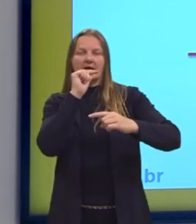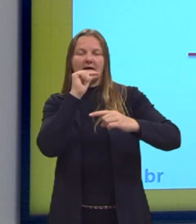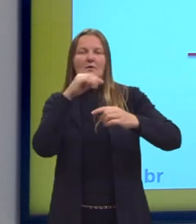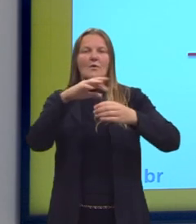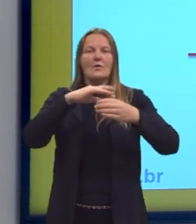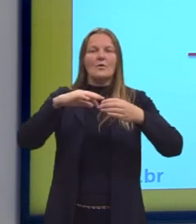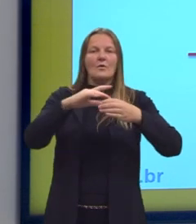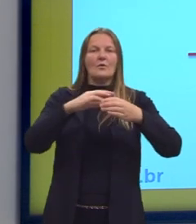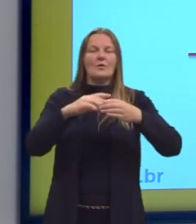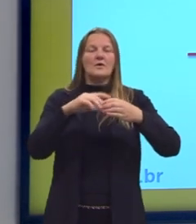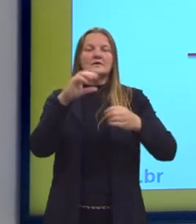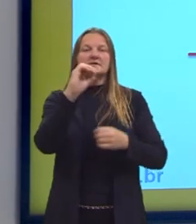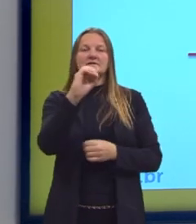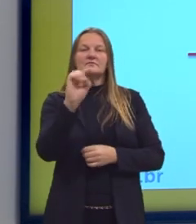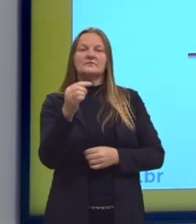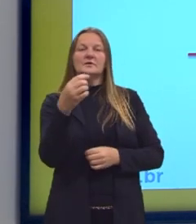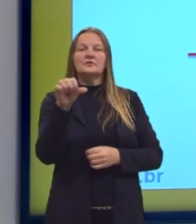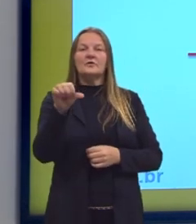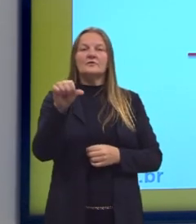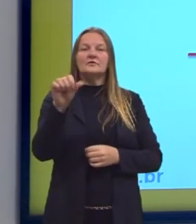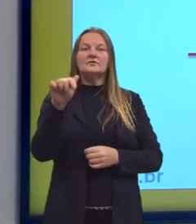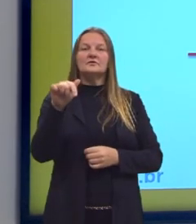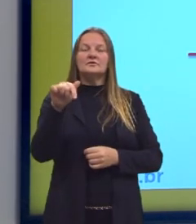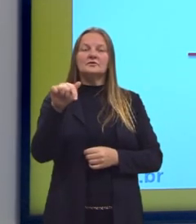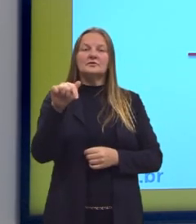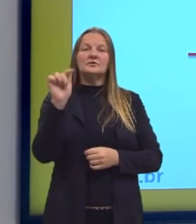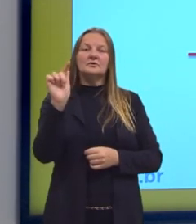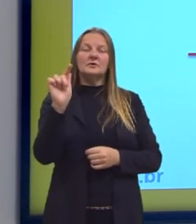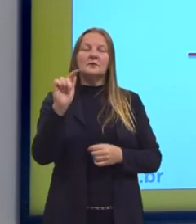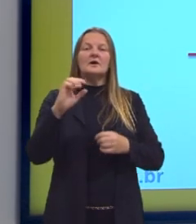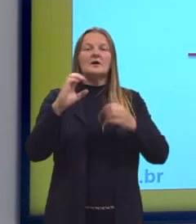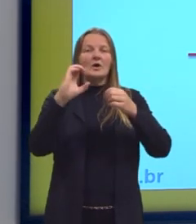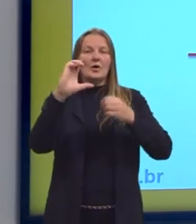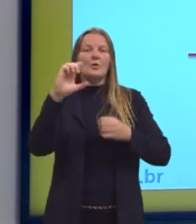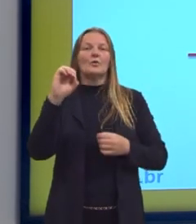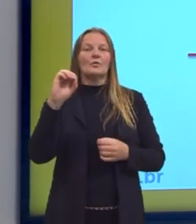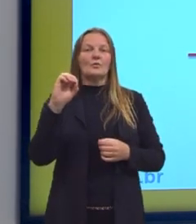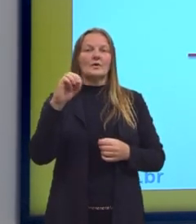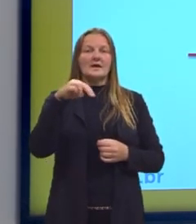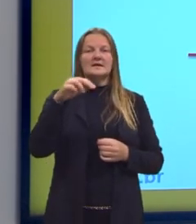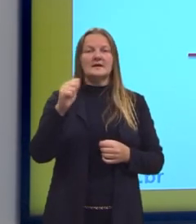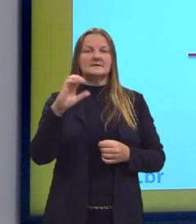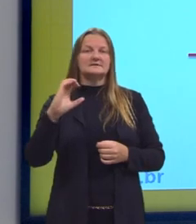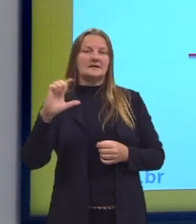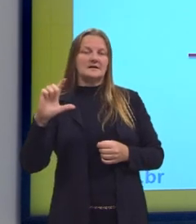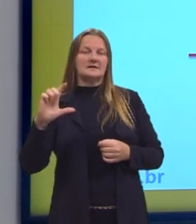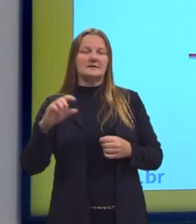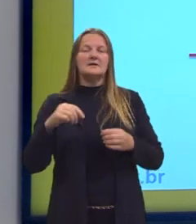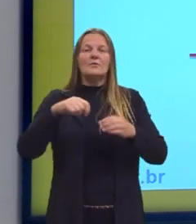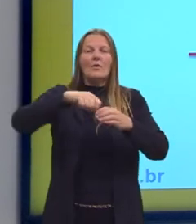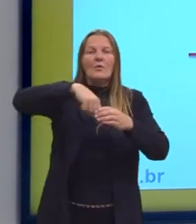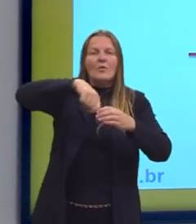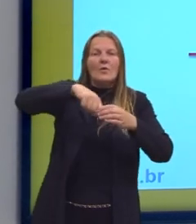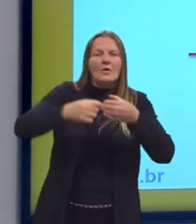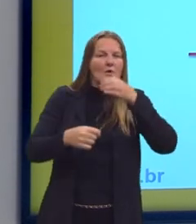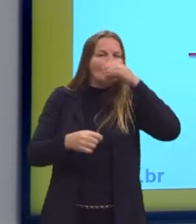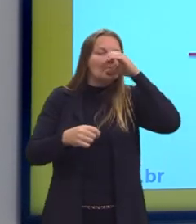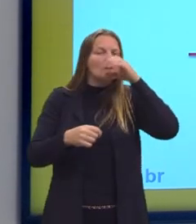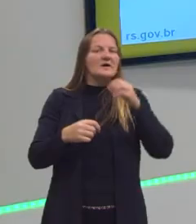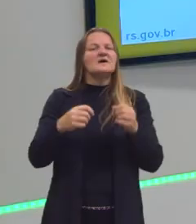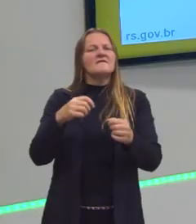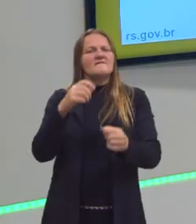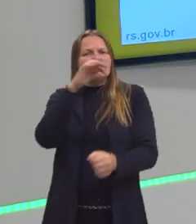eu vou ter 0,9 gramas de cloreto de sódio. Isso é aquele soro fisiológico que a gente compra na